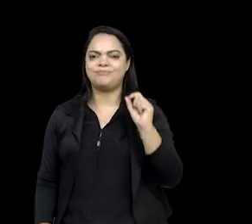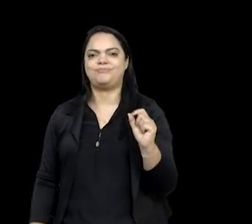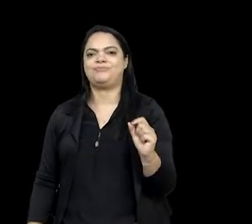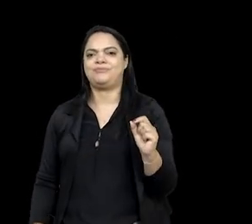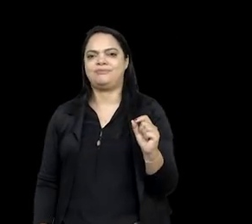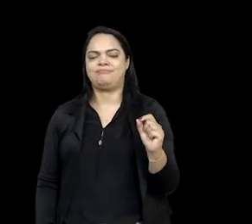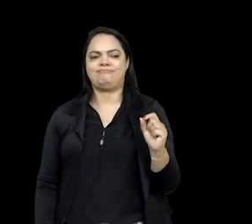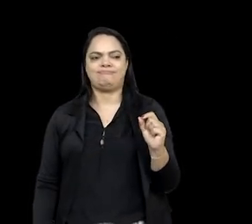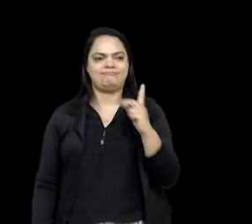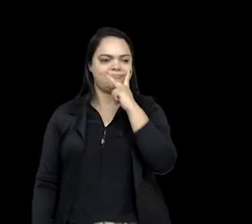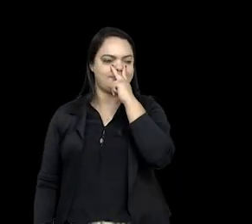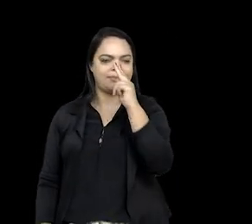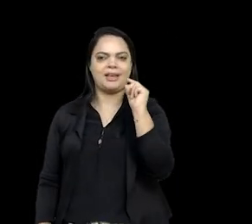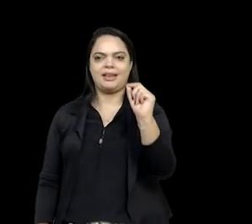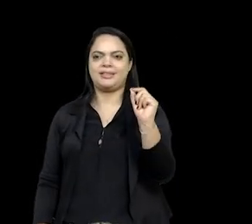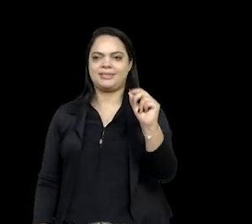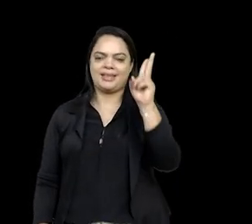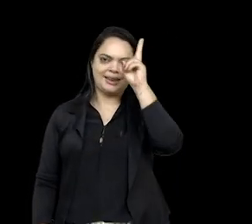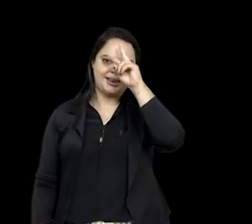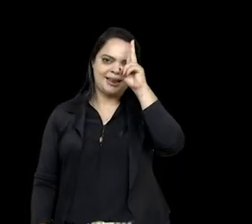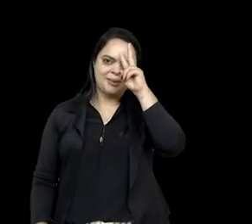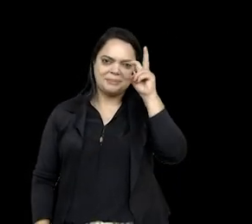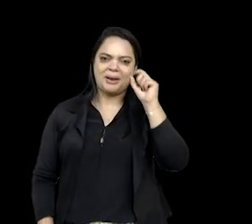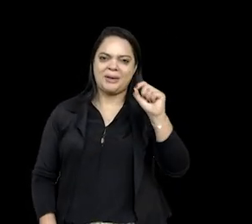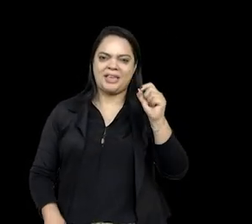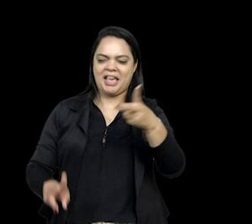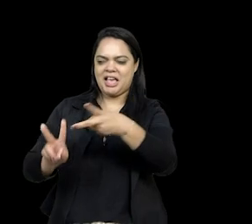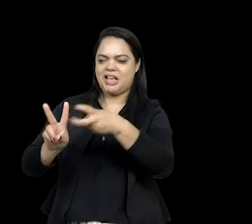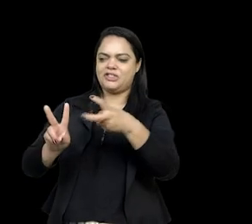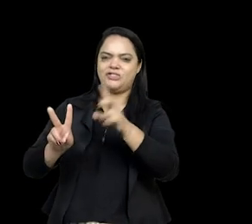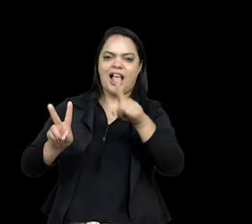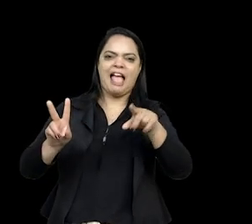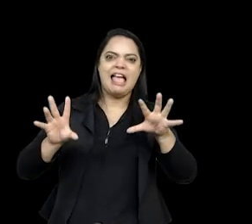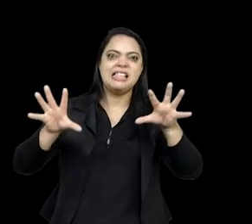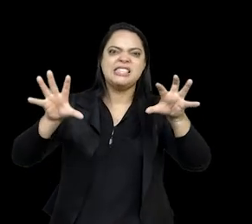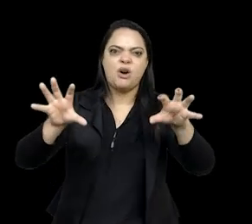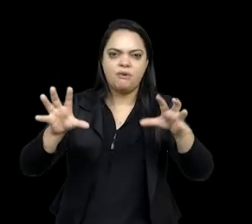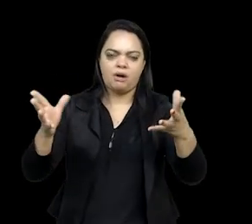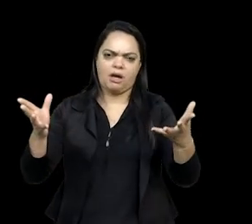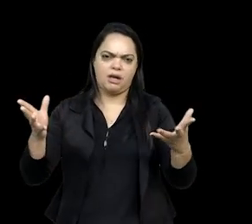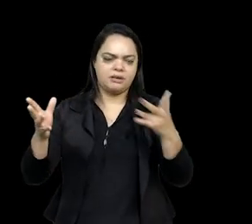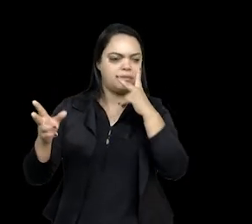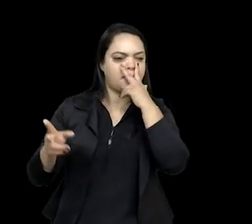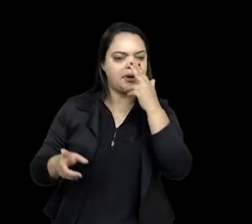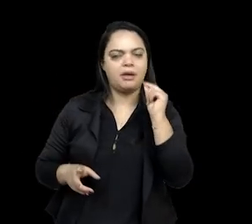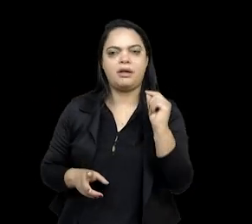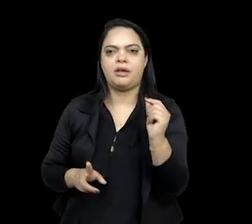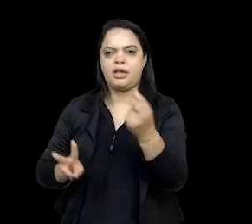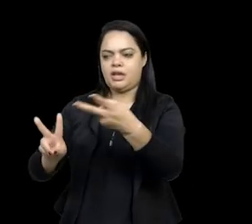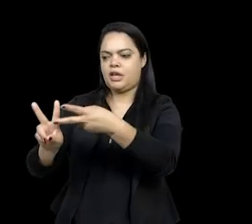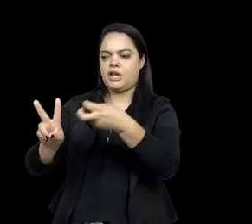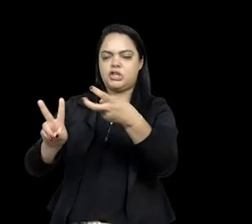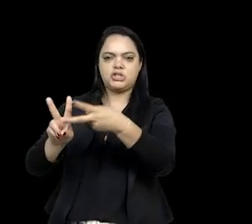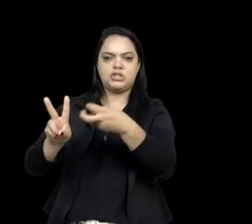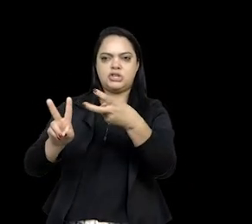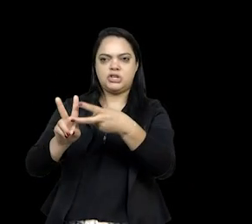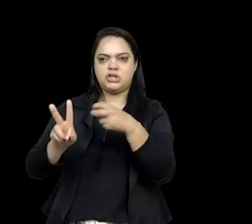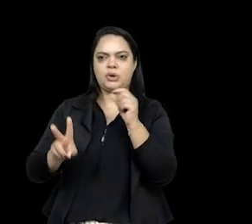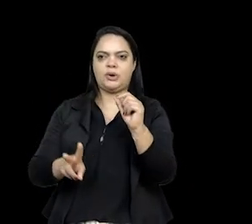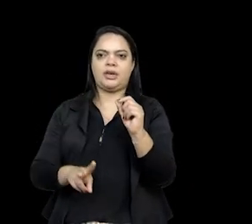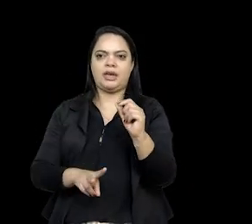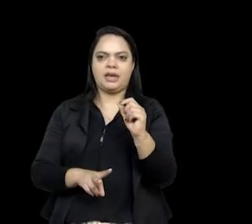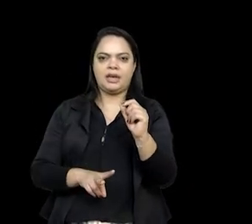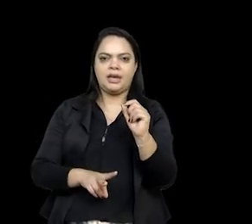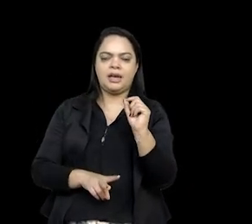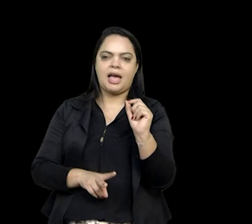imagem, muitas vezes, de bom selvagem até, né? Que está idealizado, o indígena aliado, ele está